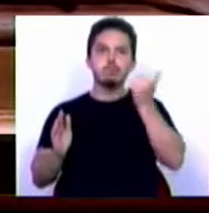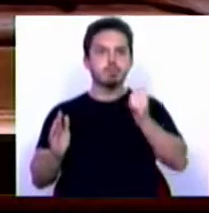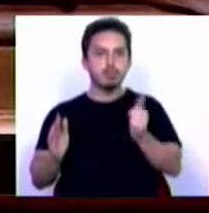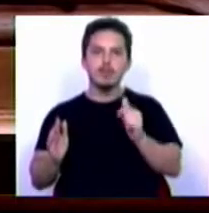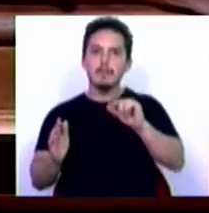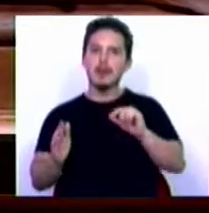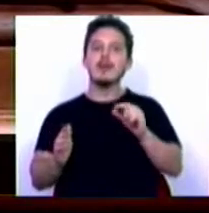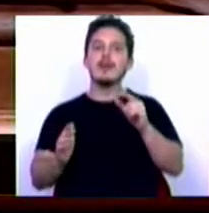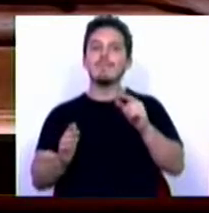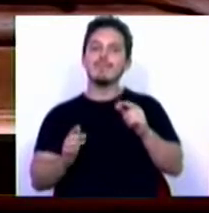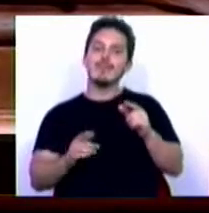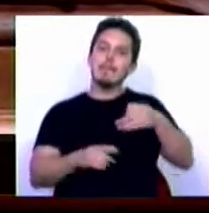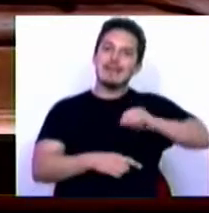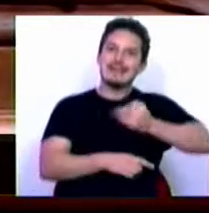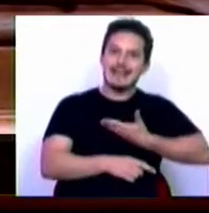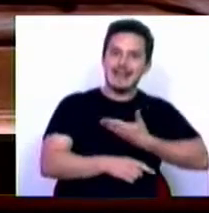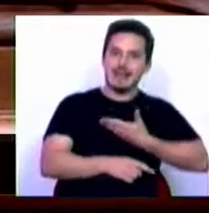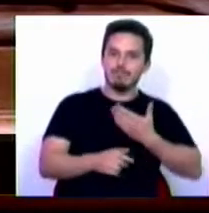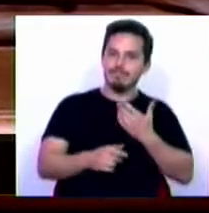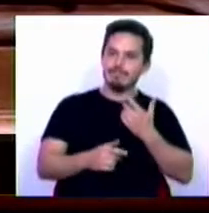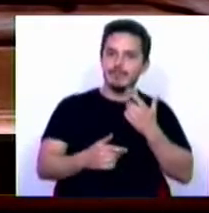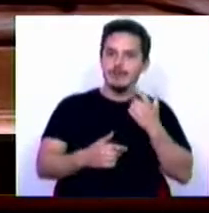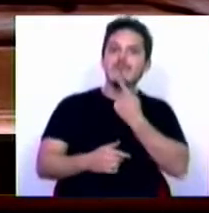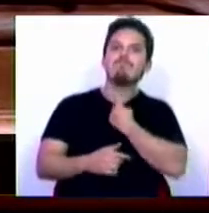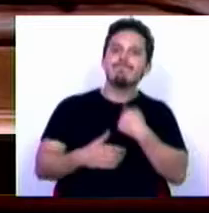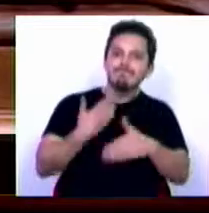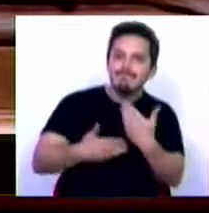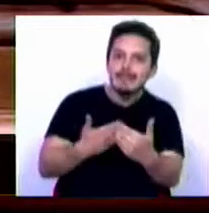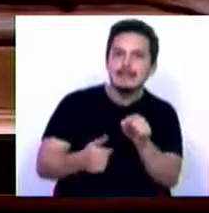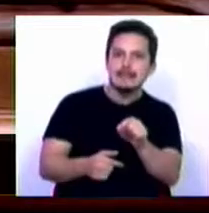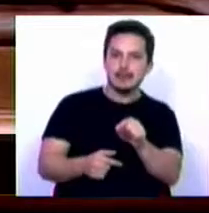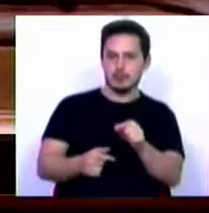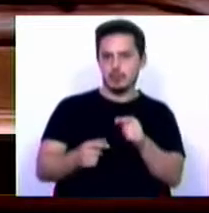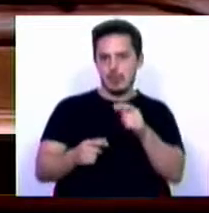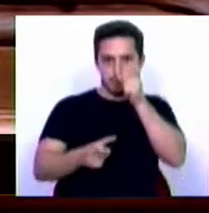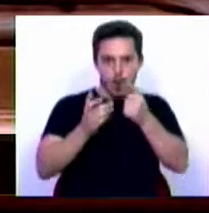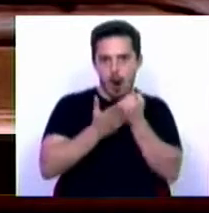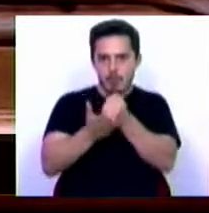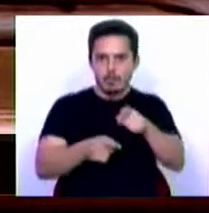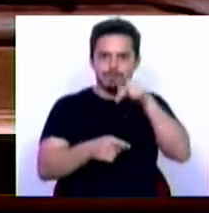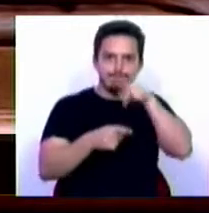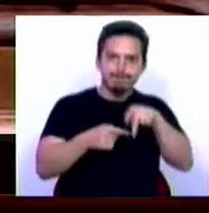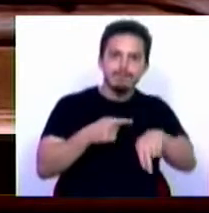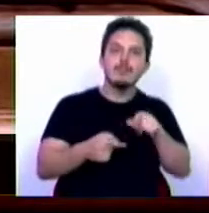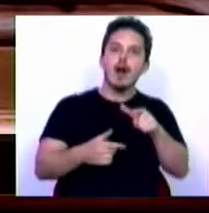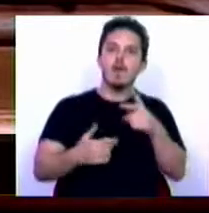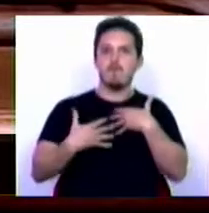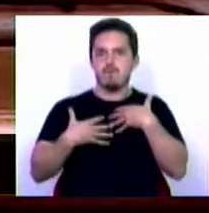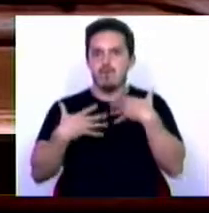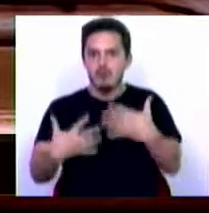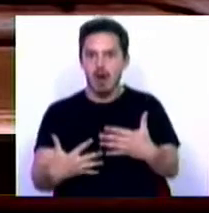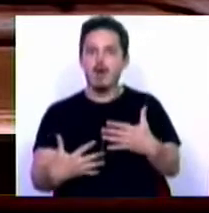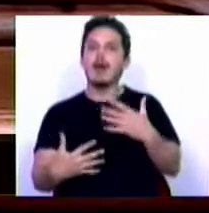a tentação do PSD a lançar suspensões sobre as pessoas apoiadas pela voraz vontade de